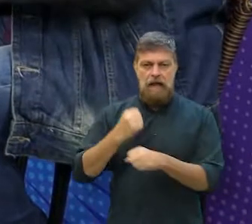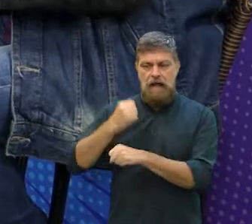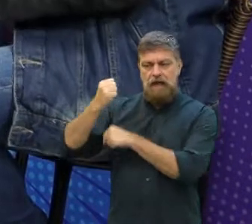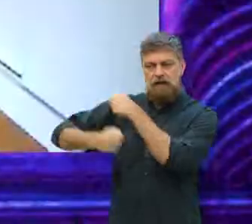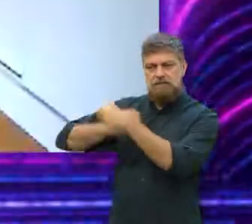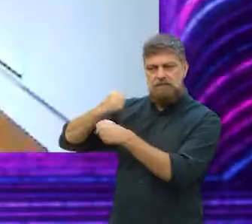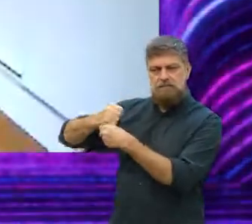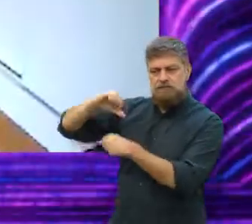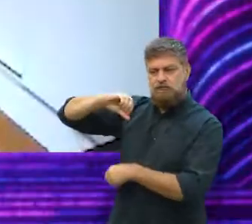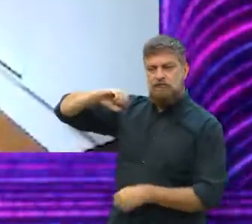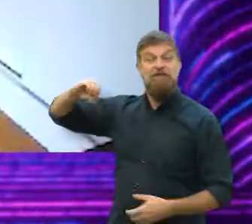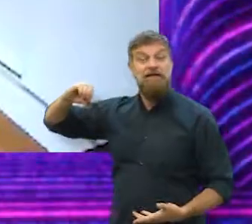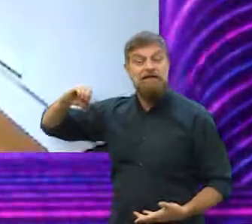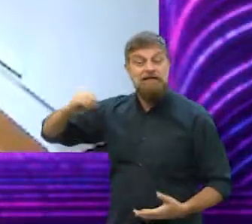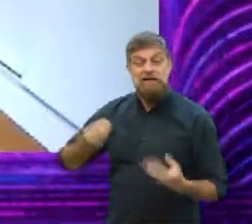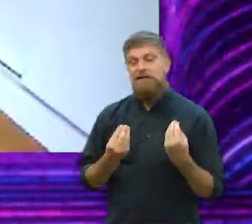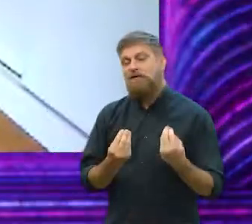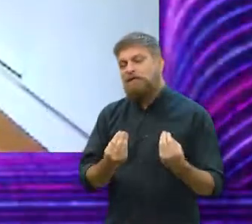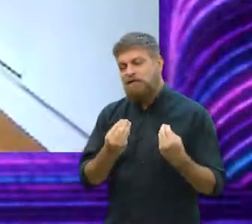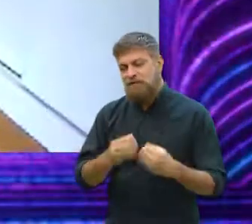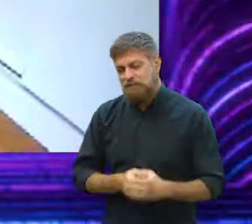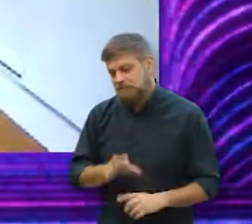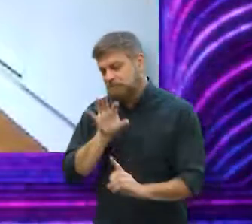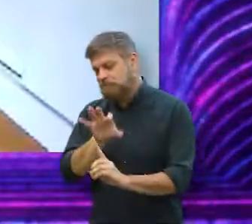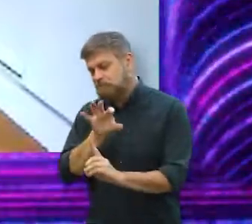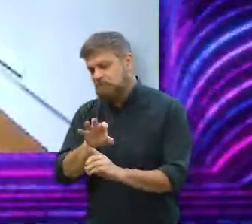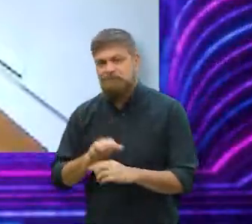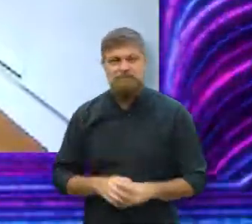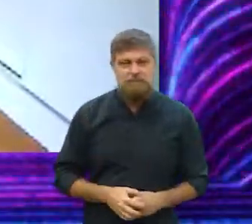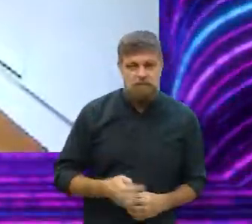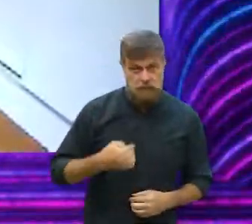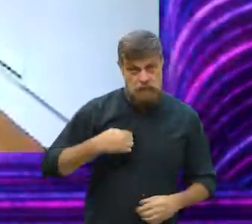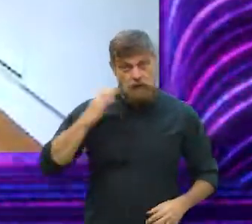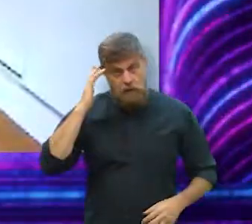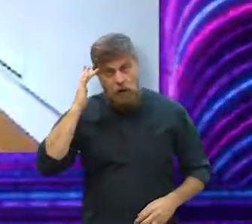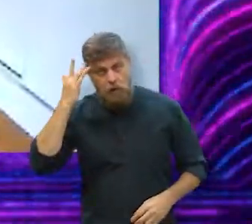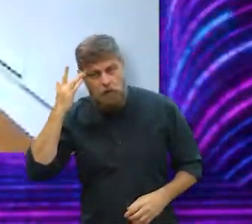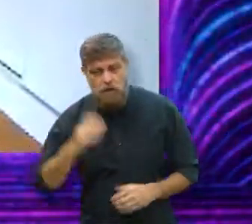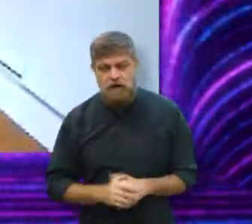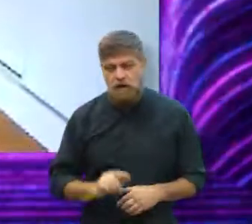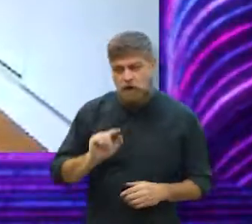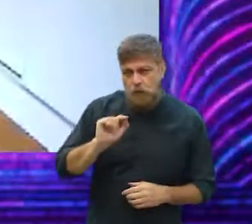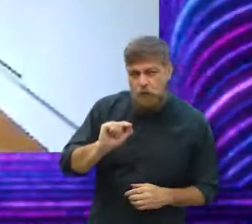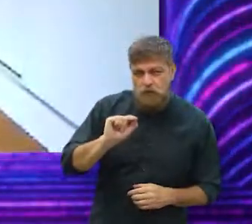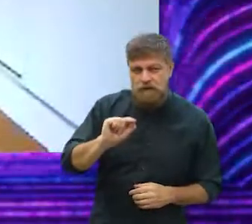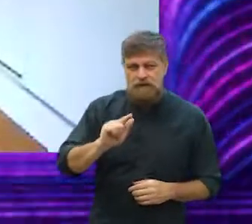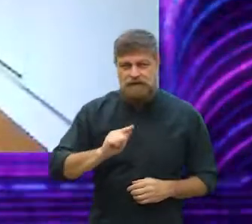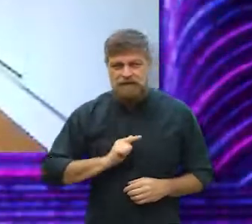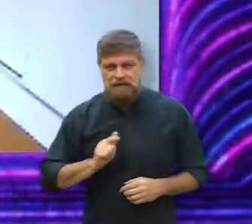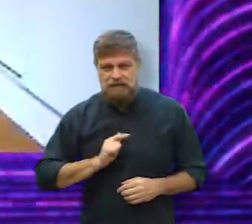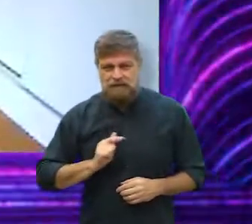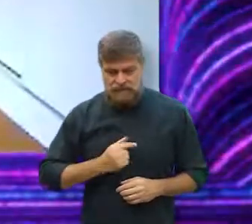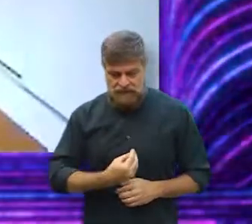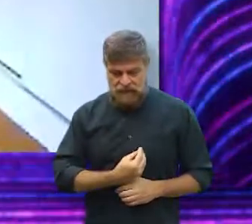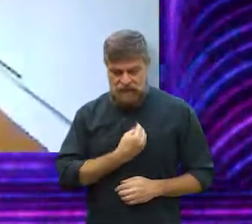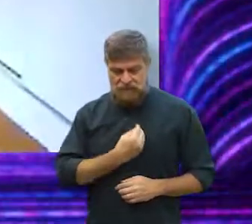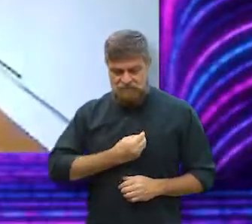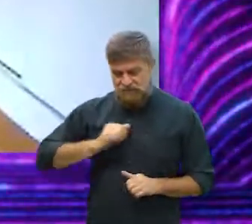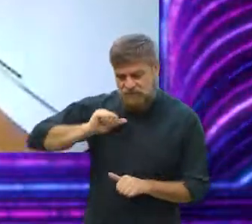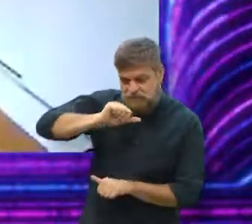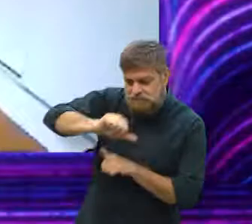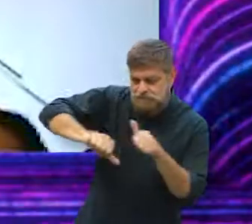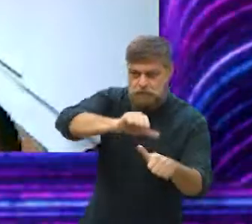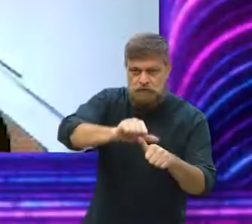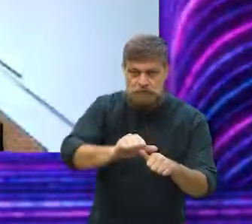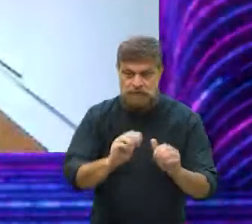de 90? Sim. Eu acho, Michel, que tem uma coisa, assim, que os temas... A realidade mudou muito,